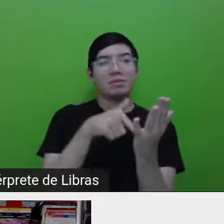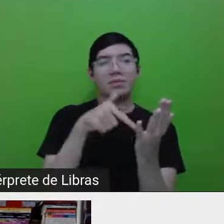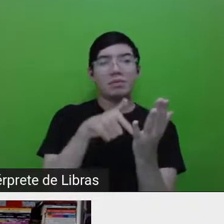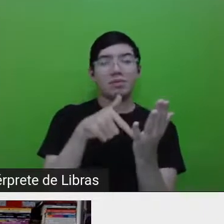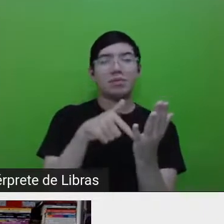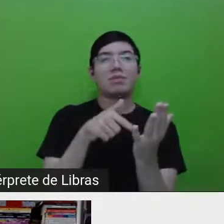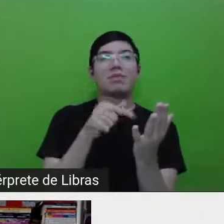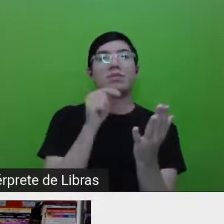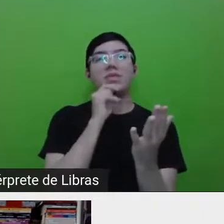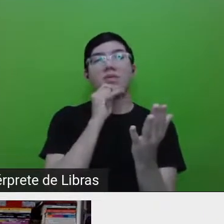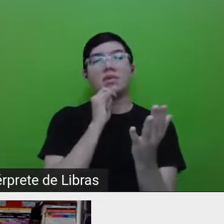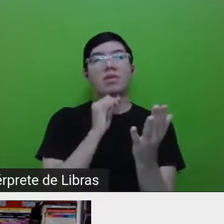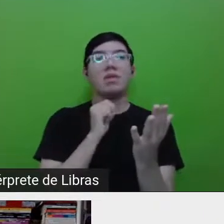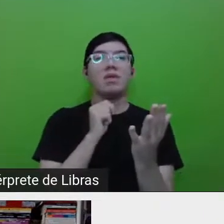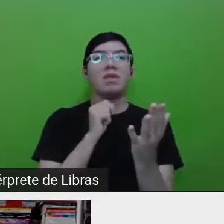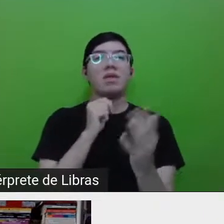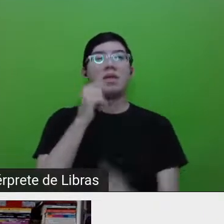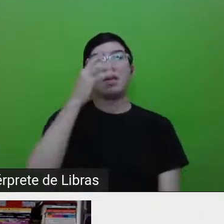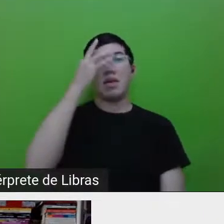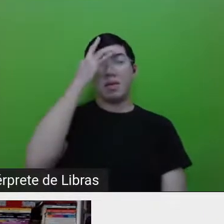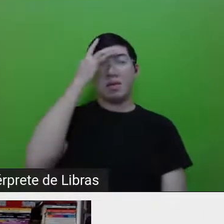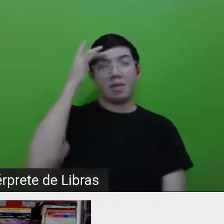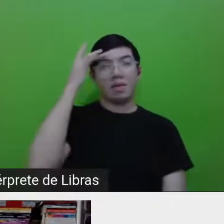acontecendo. Mas,